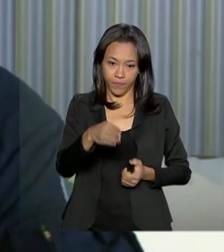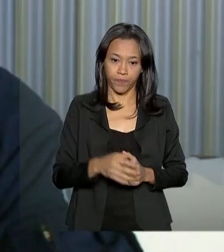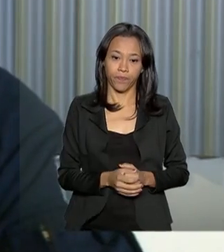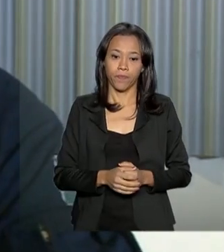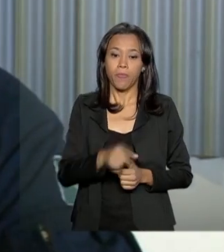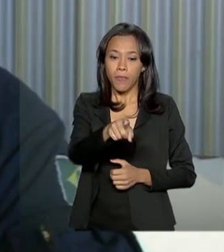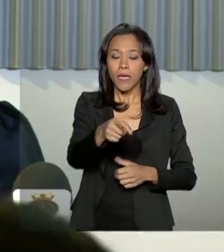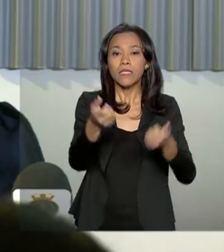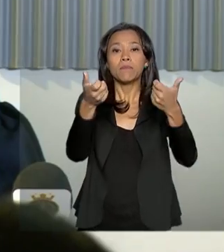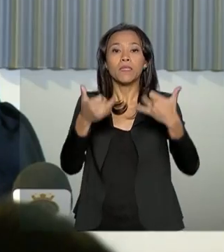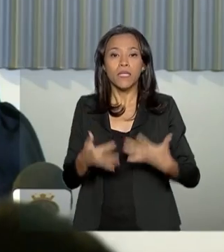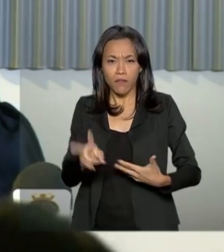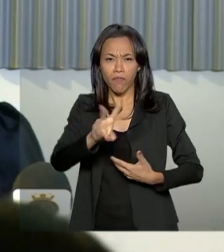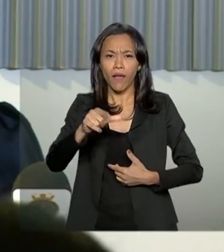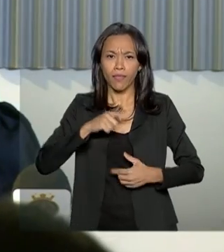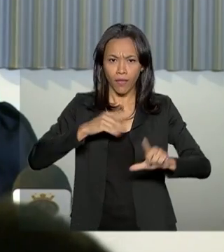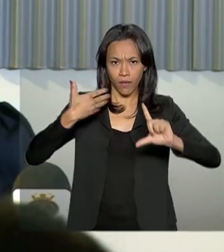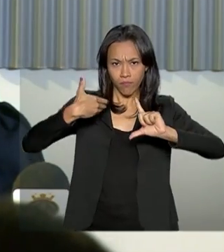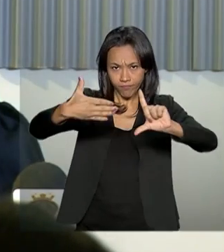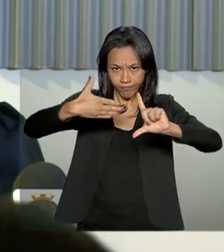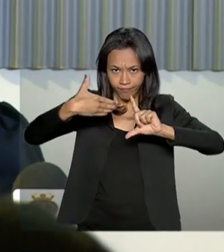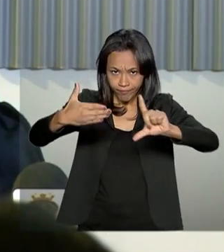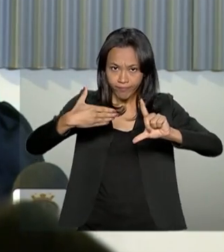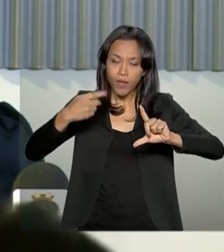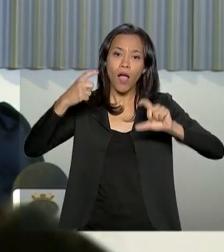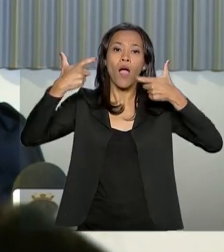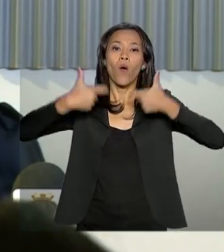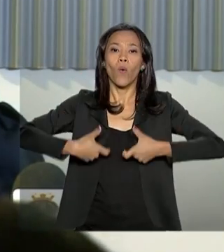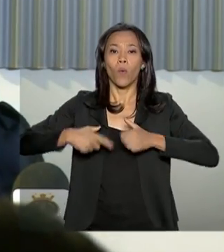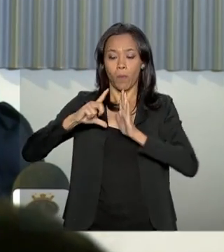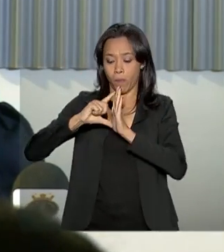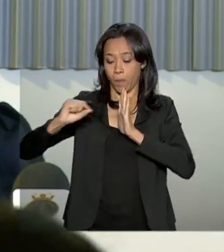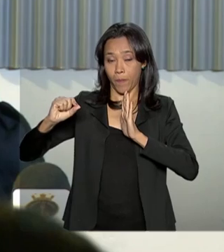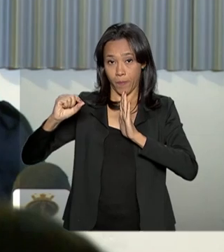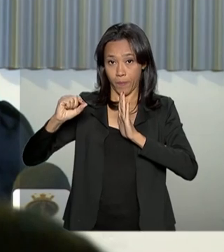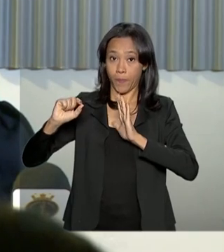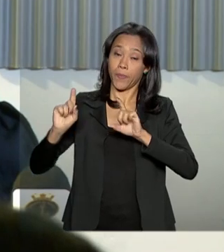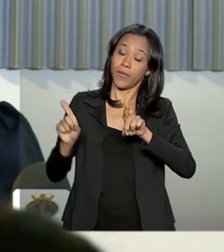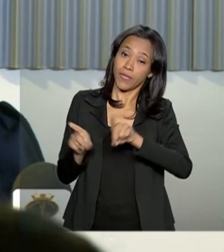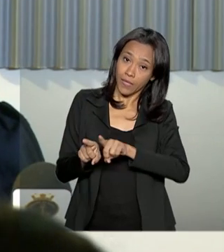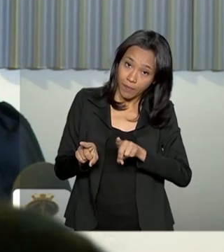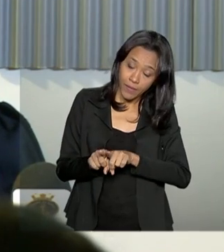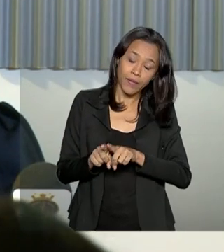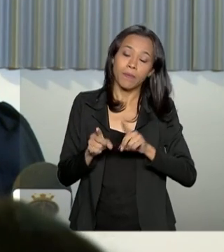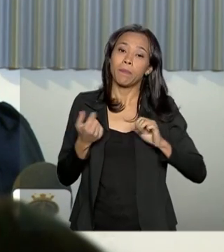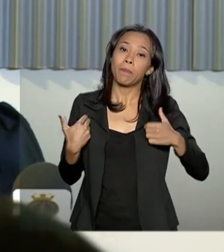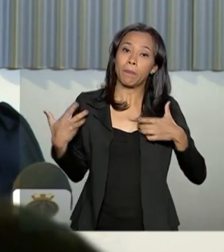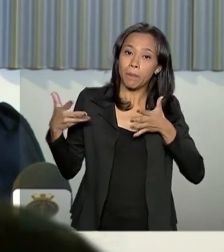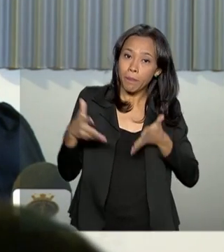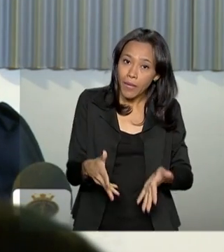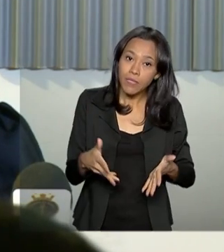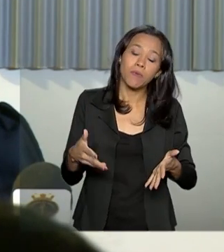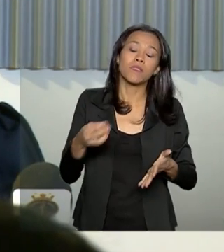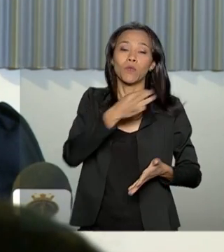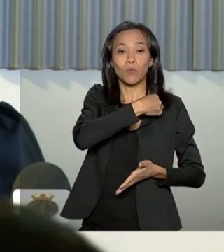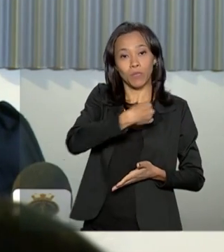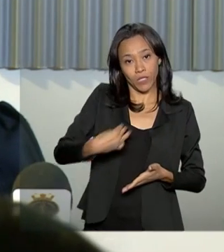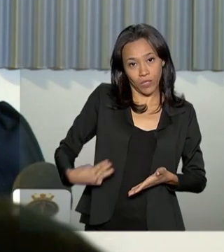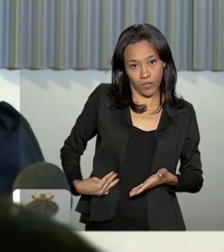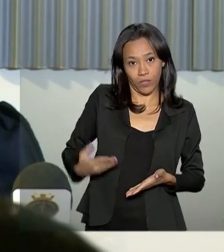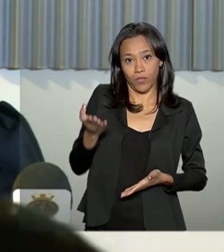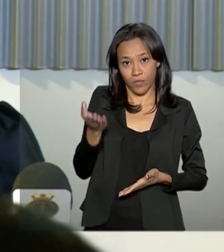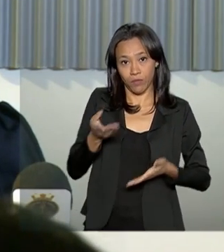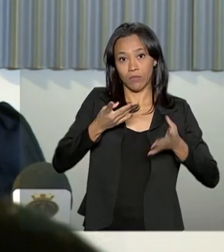feita uma teleconferência com o Palácio do Planalto e, possivelmente, com a participação do ministro Marcos Pontes,